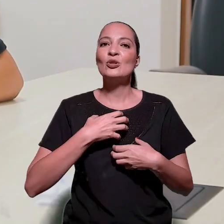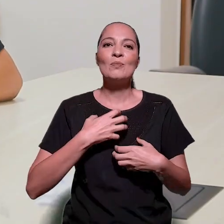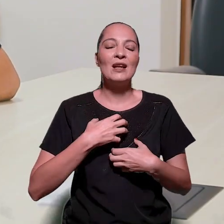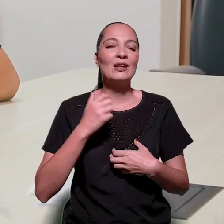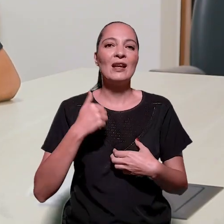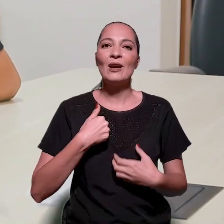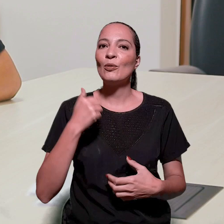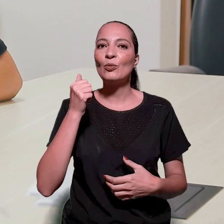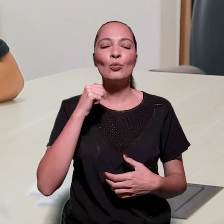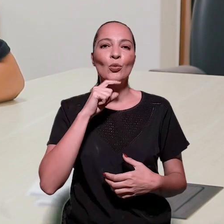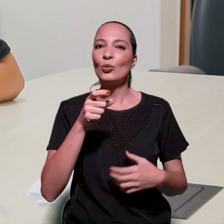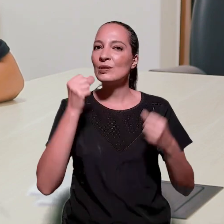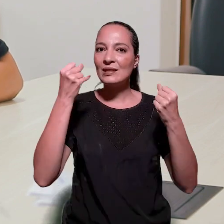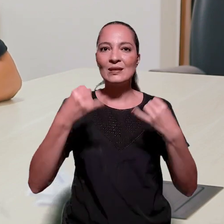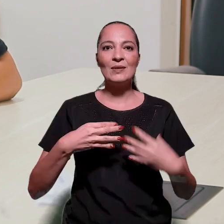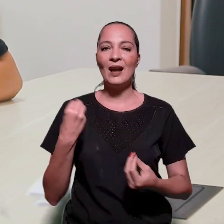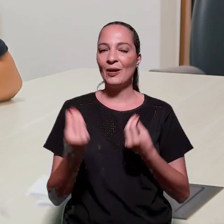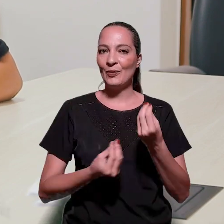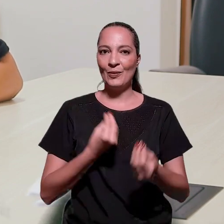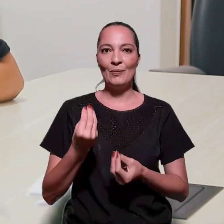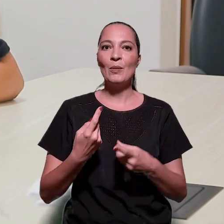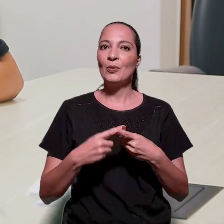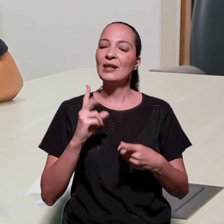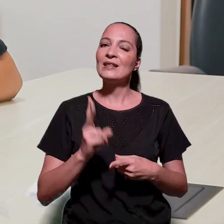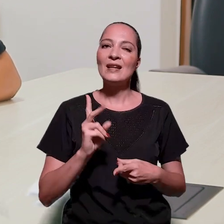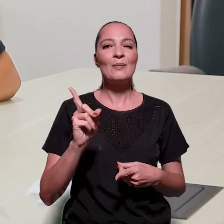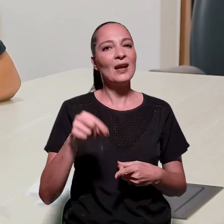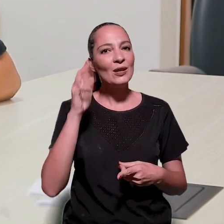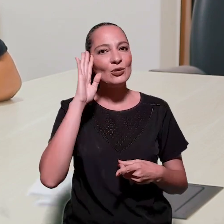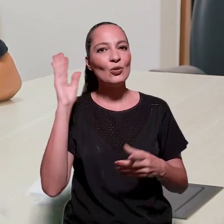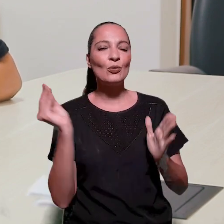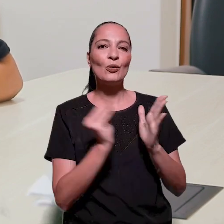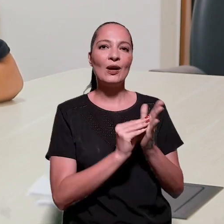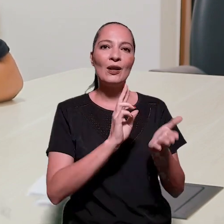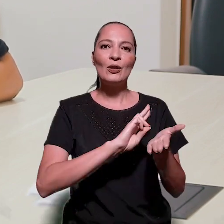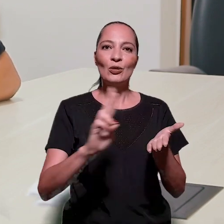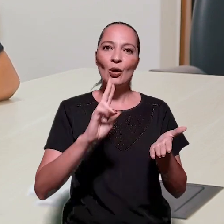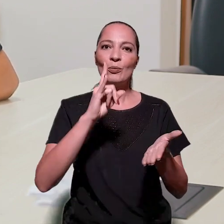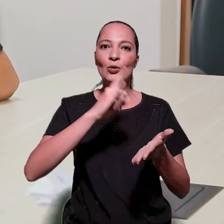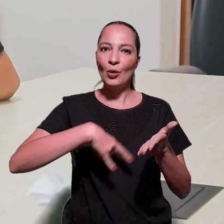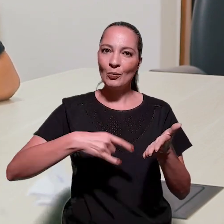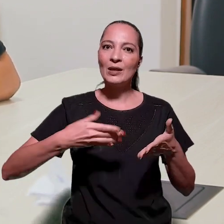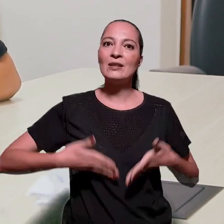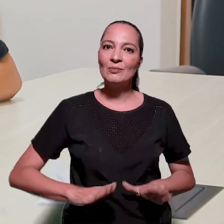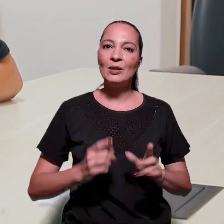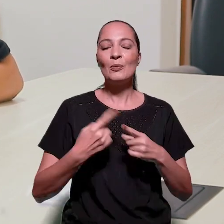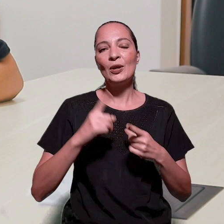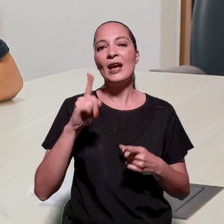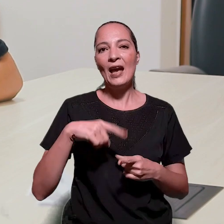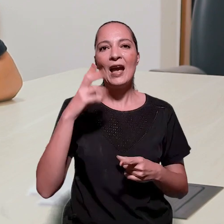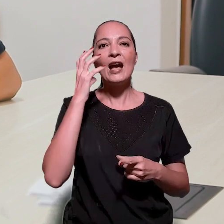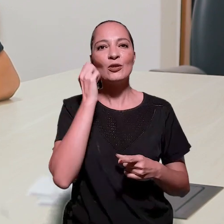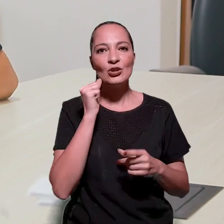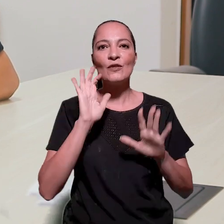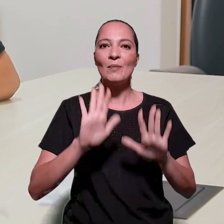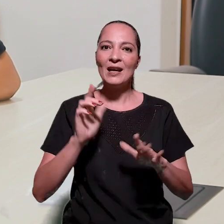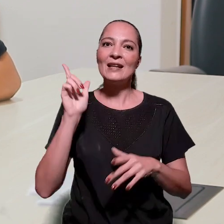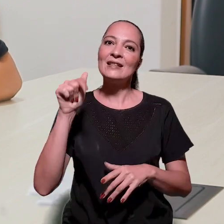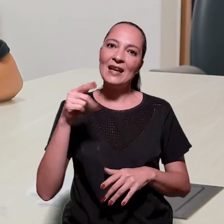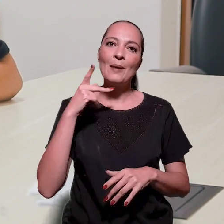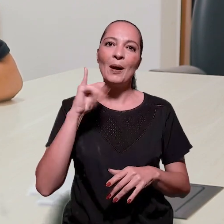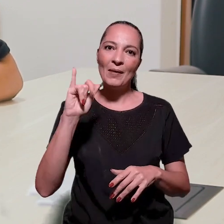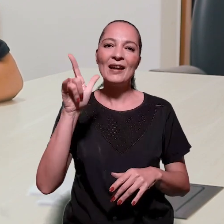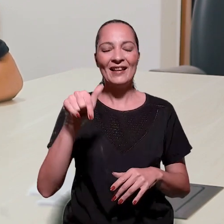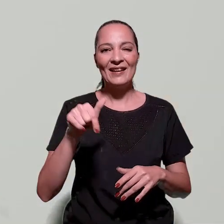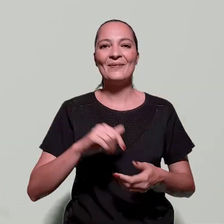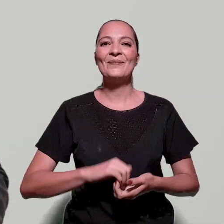não tem palavras para descrever, porque sempre foi um sonho meu ter o nome dele, que é do meu pai, independente seja adotivo ou